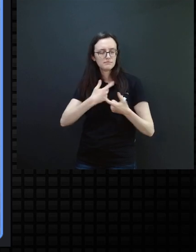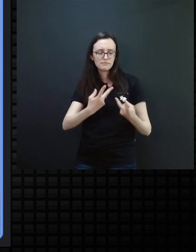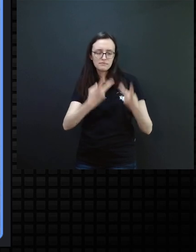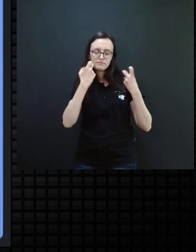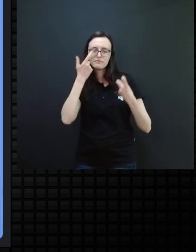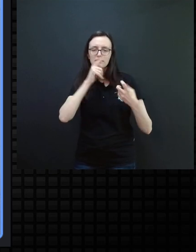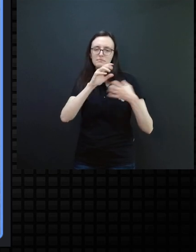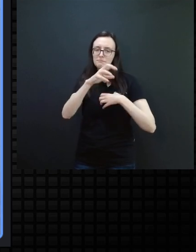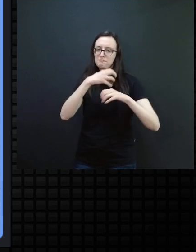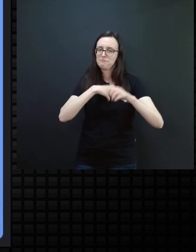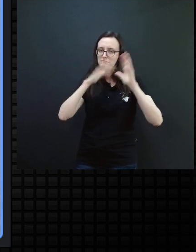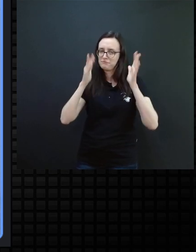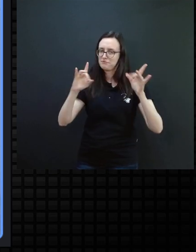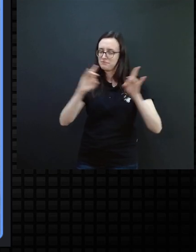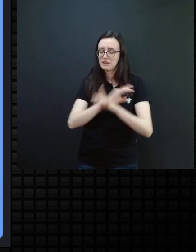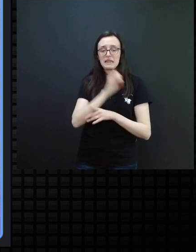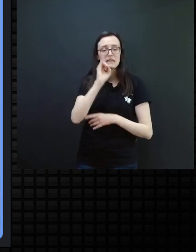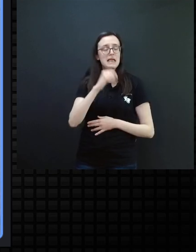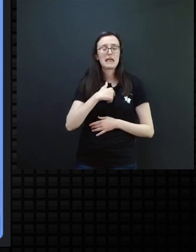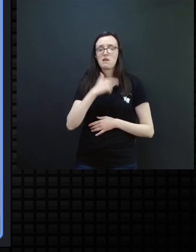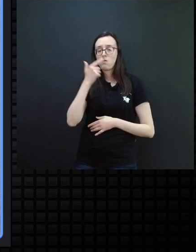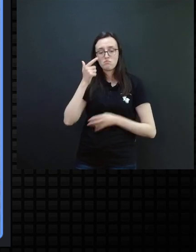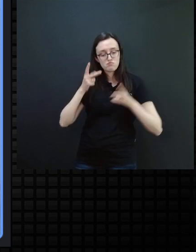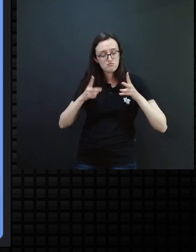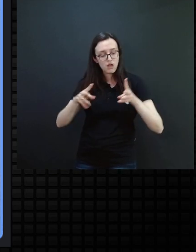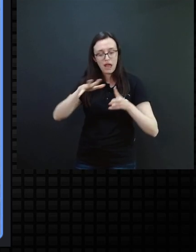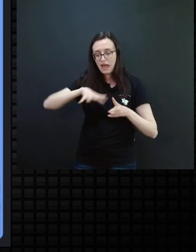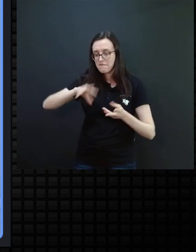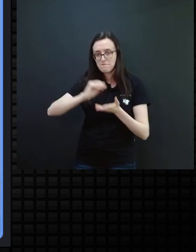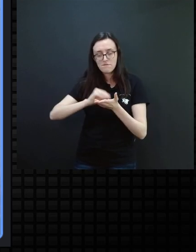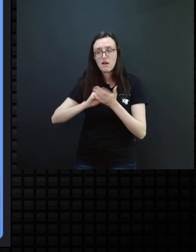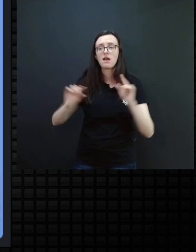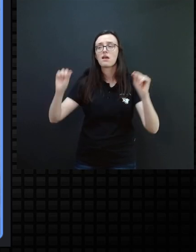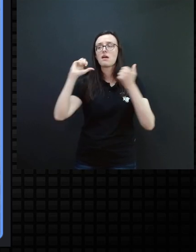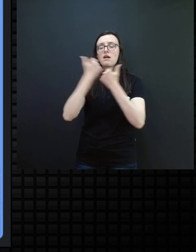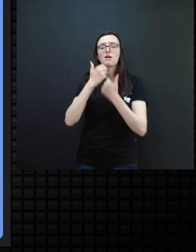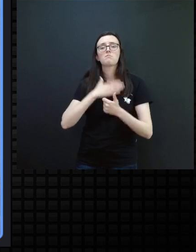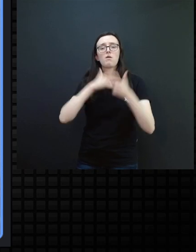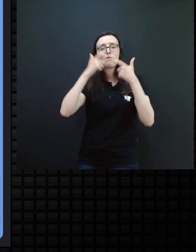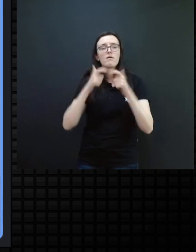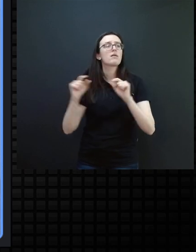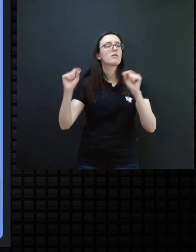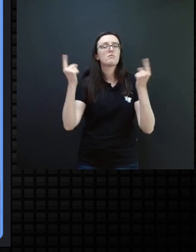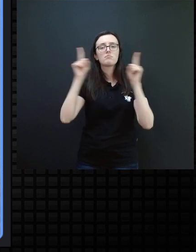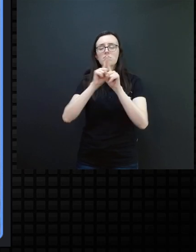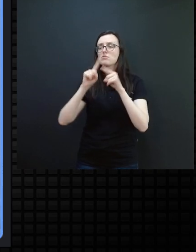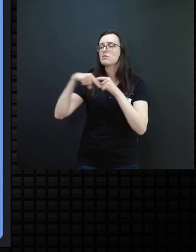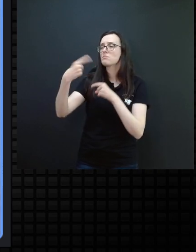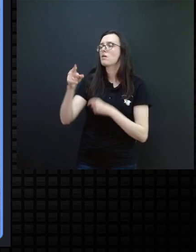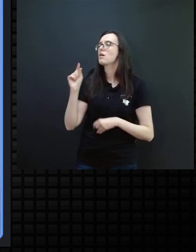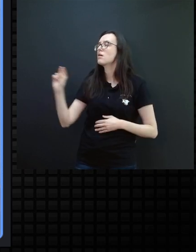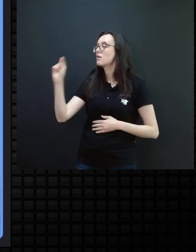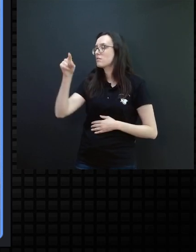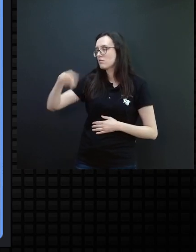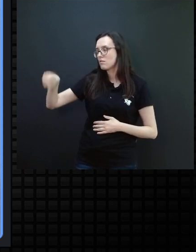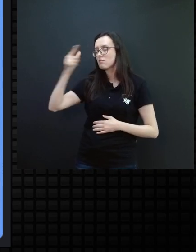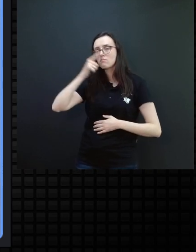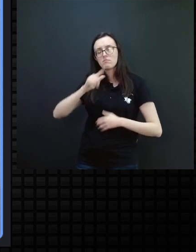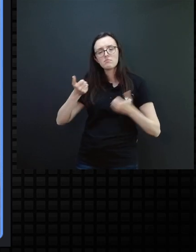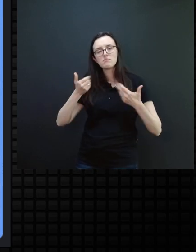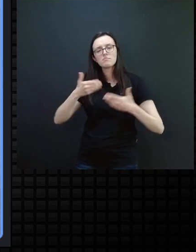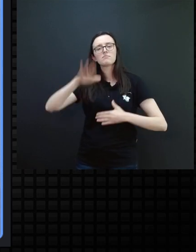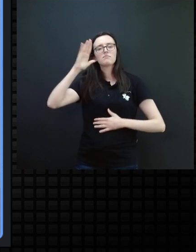identificação, se eu não continuo na área, quem vem, né, o meu par que vem depois de mim, consegue dar